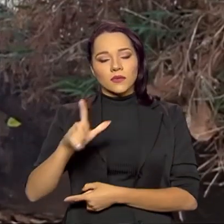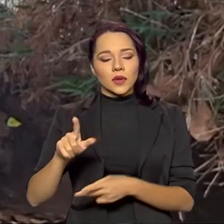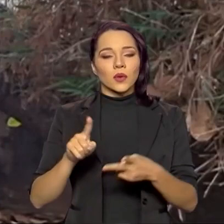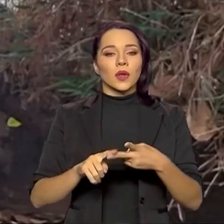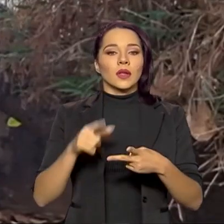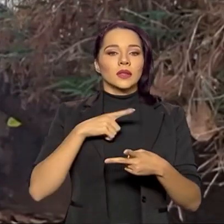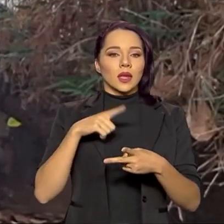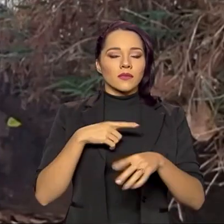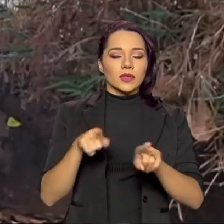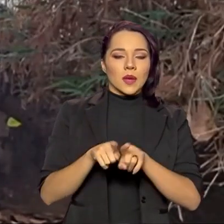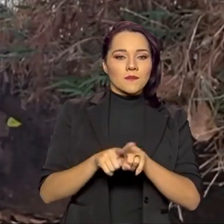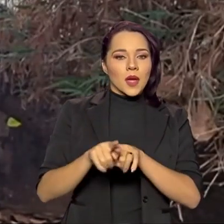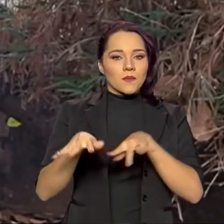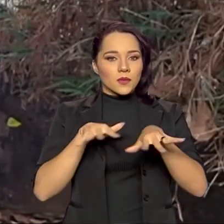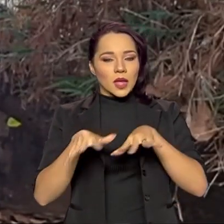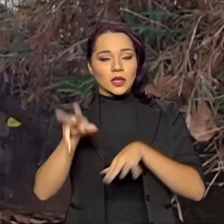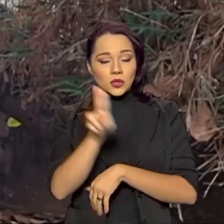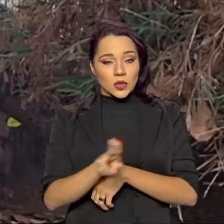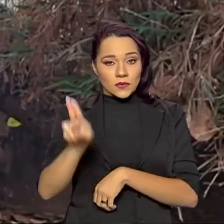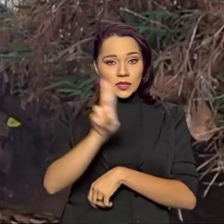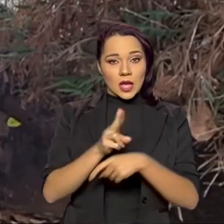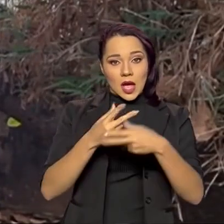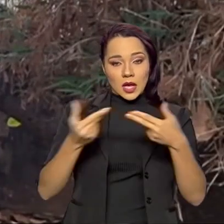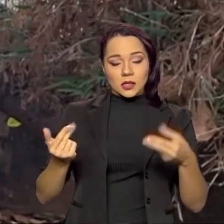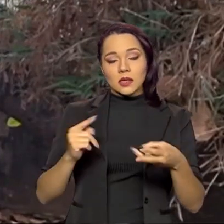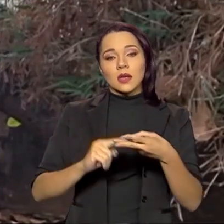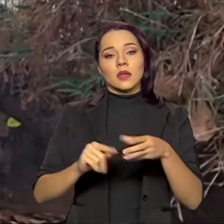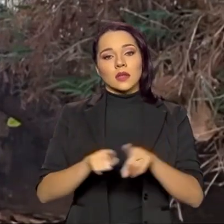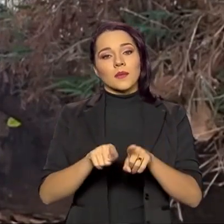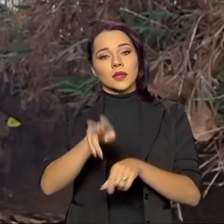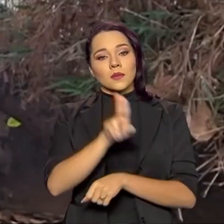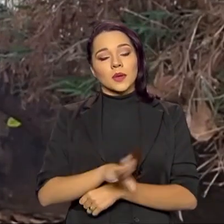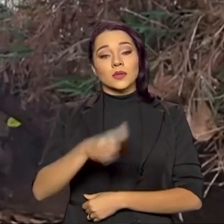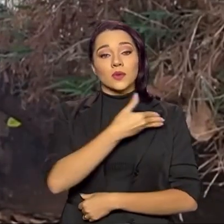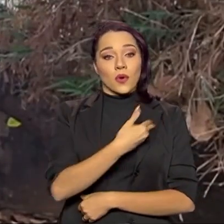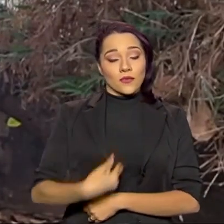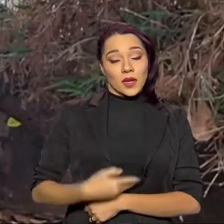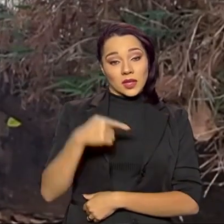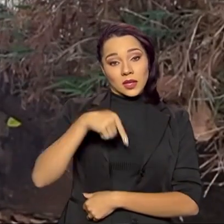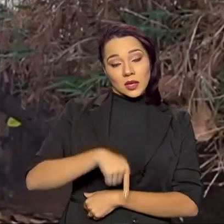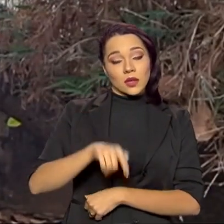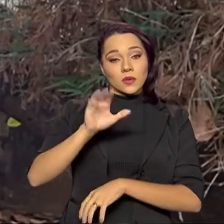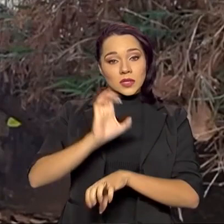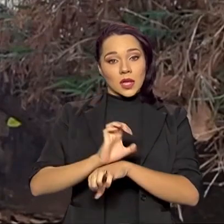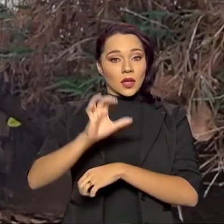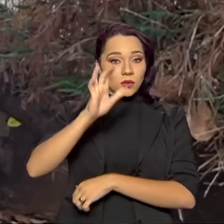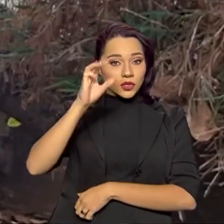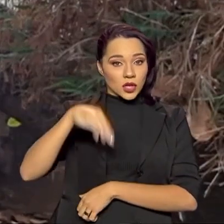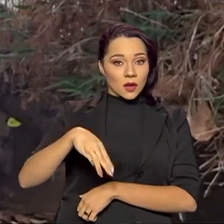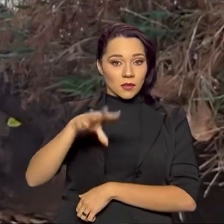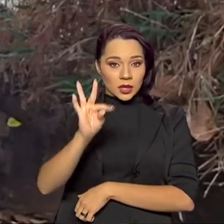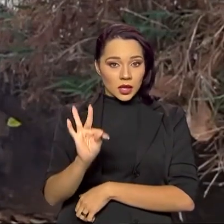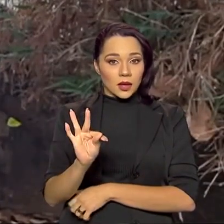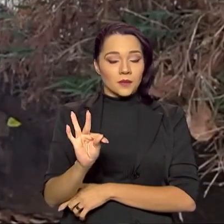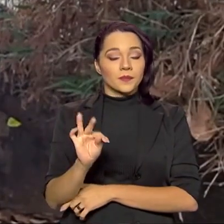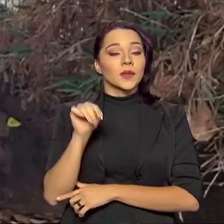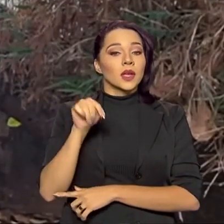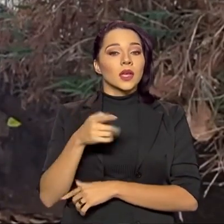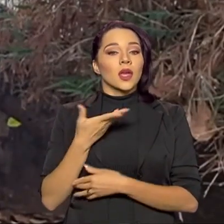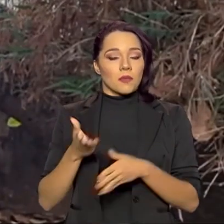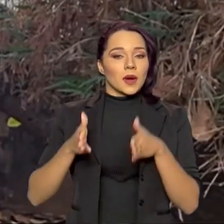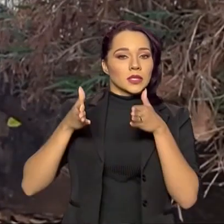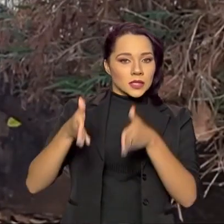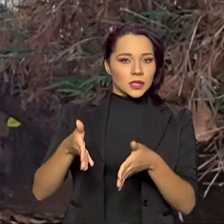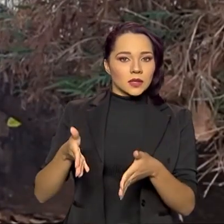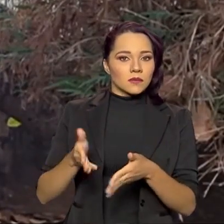movimento das universidades, houve um movimento do governo aqui no estado de Mato Grosso, onde eu participo